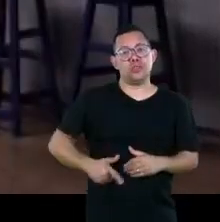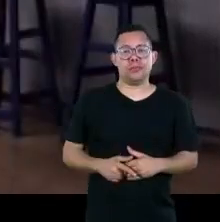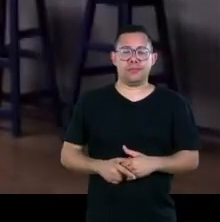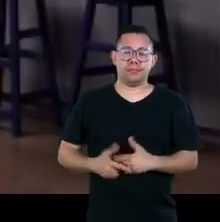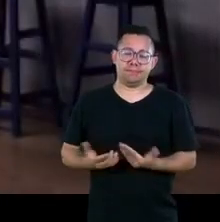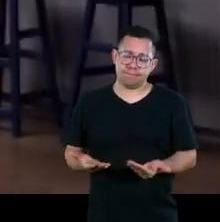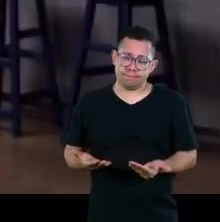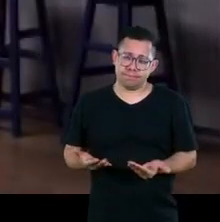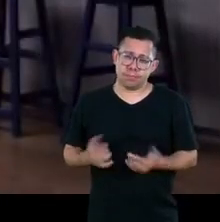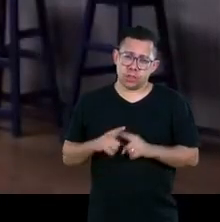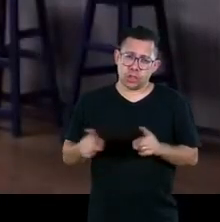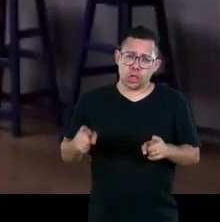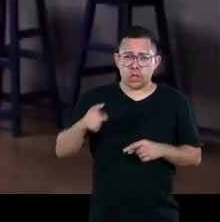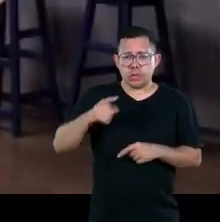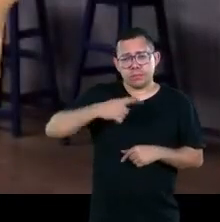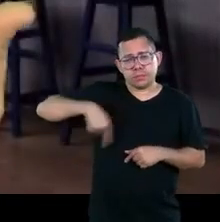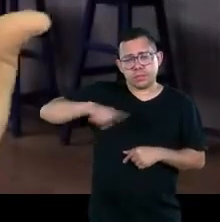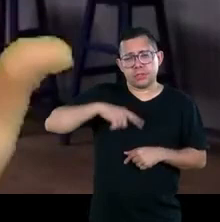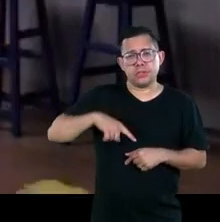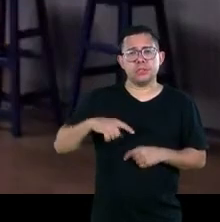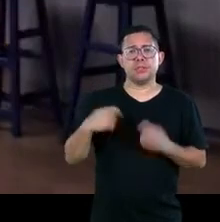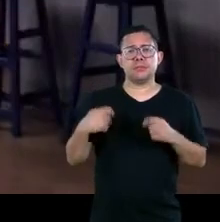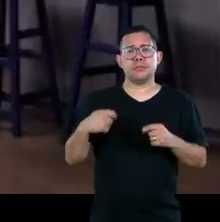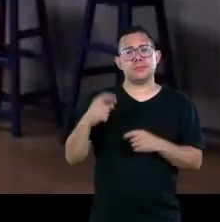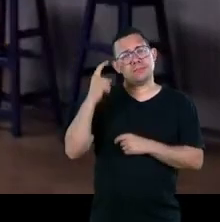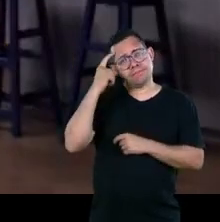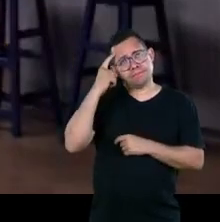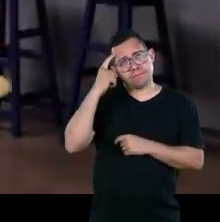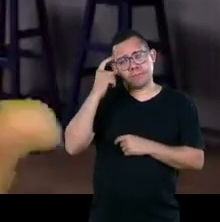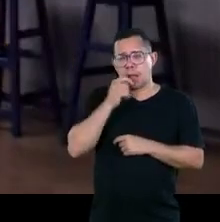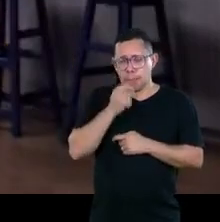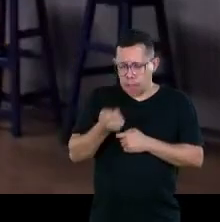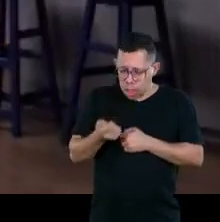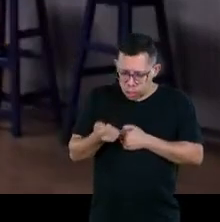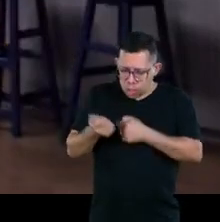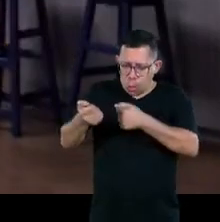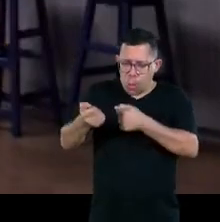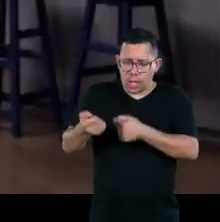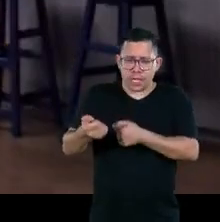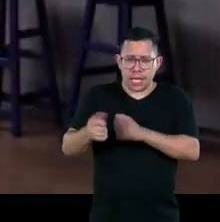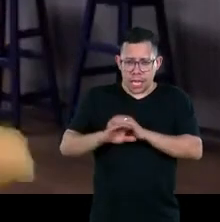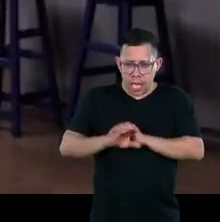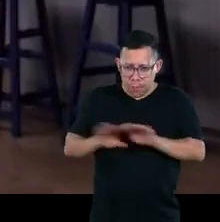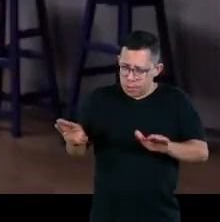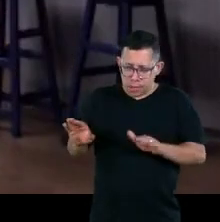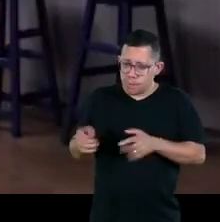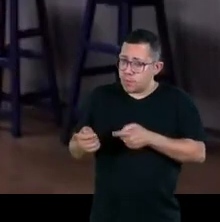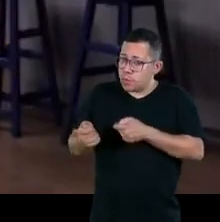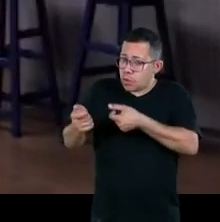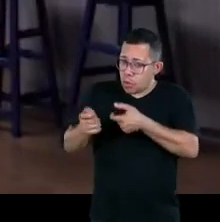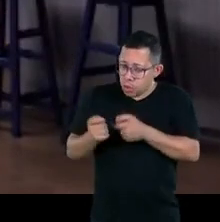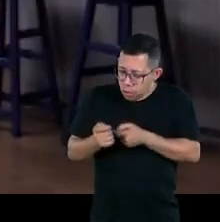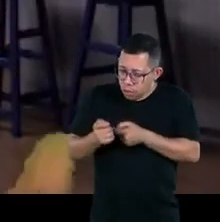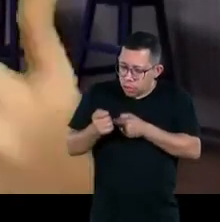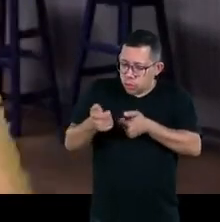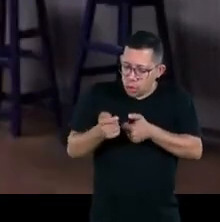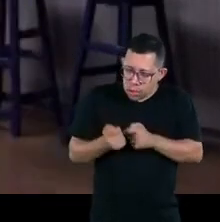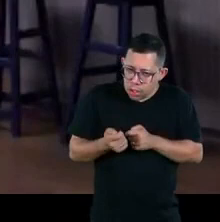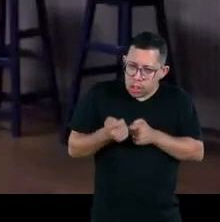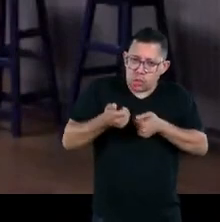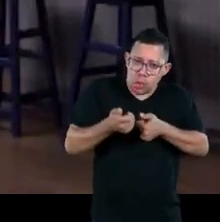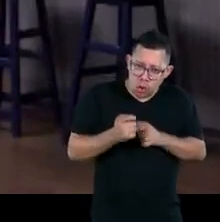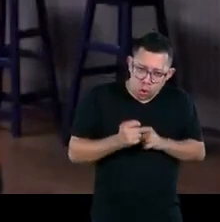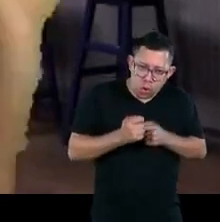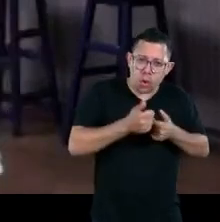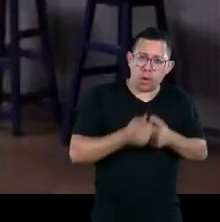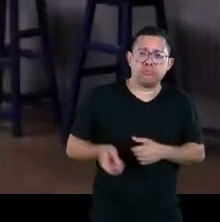trazer essa visão de que o processo de doação de entrega das pessoas é preciso doar de forma contínua não